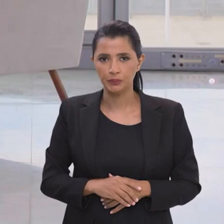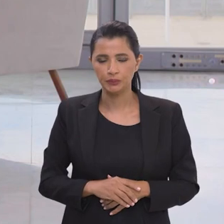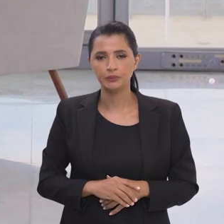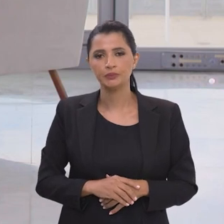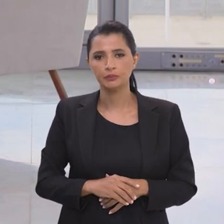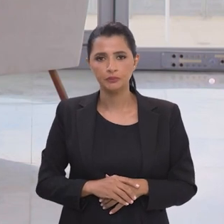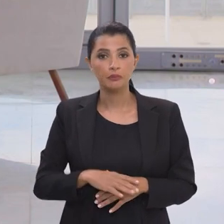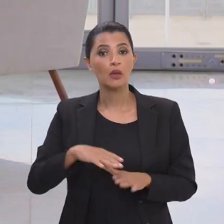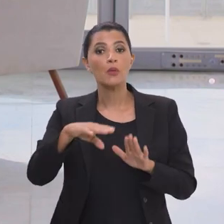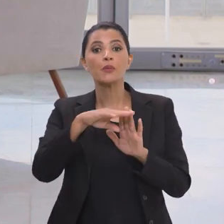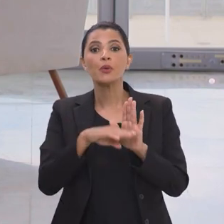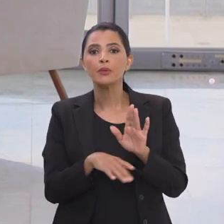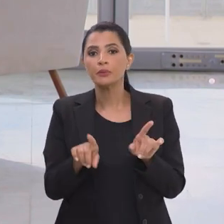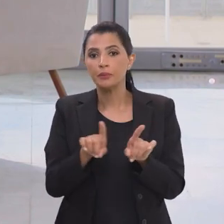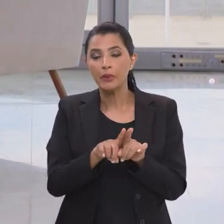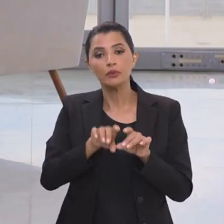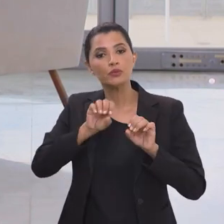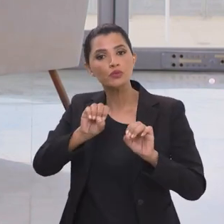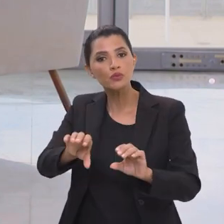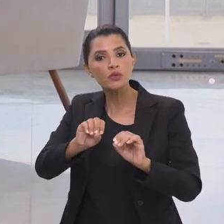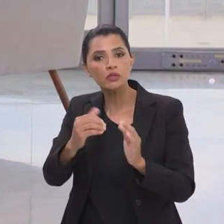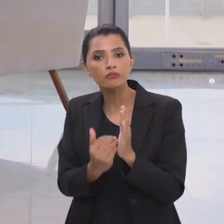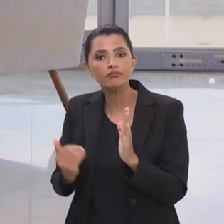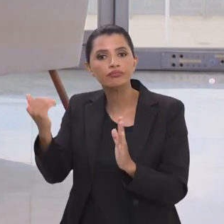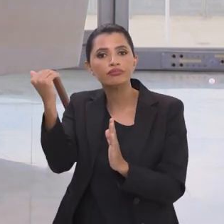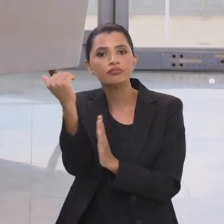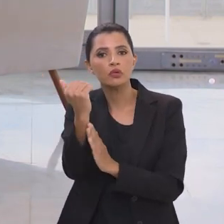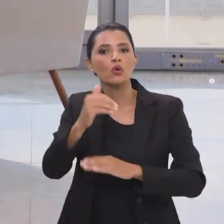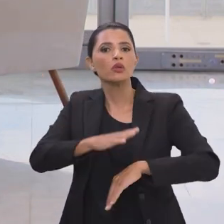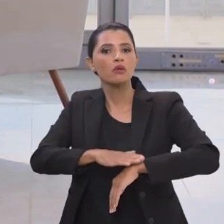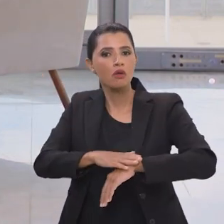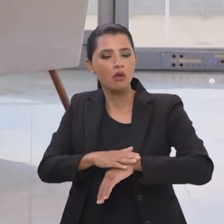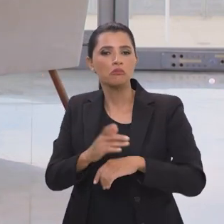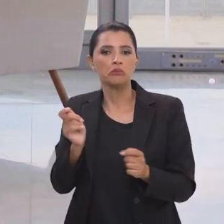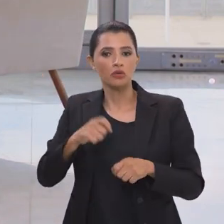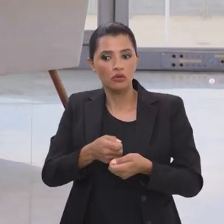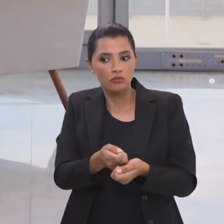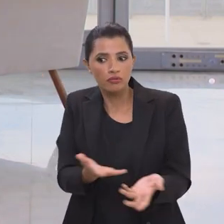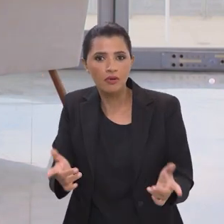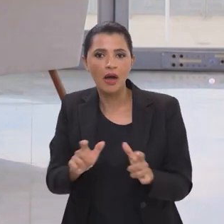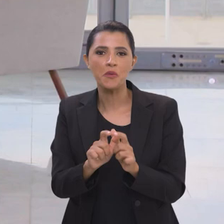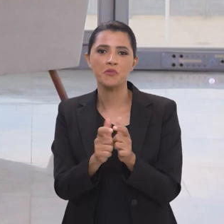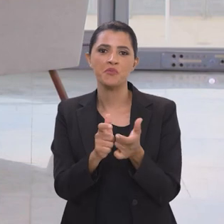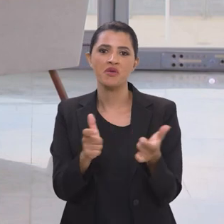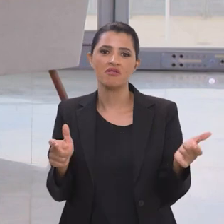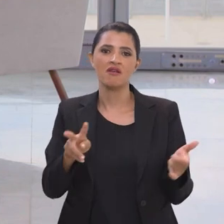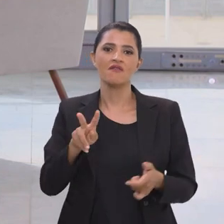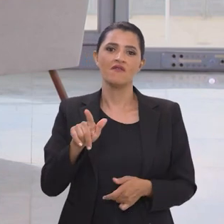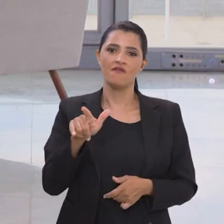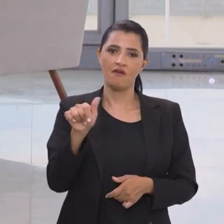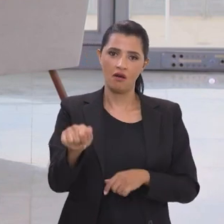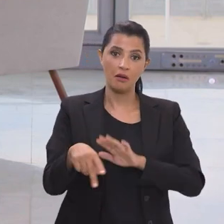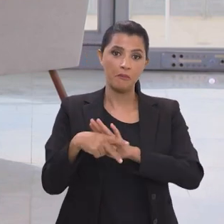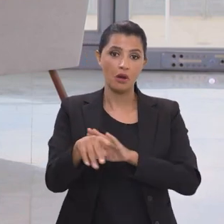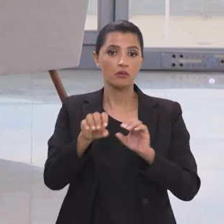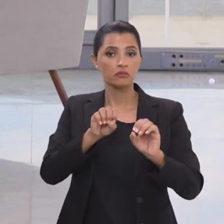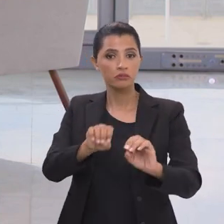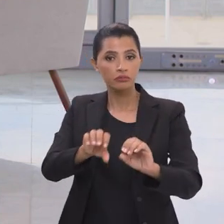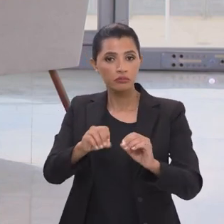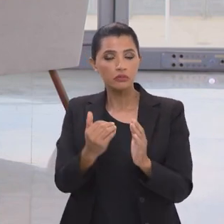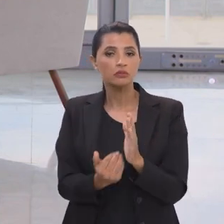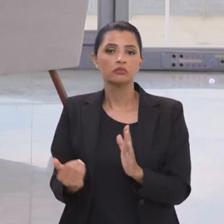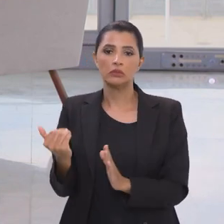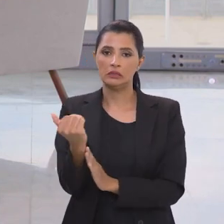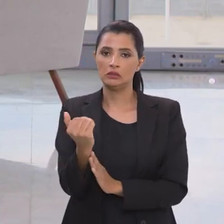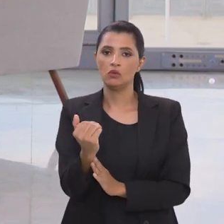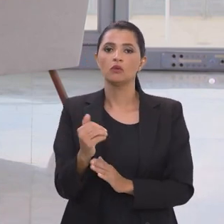programa do ensino integral que nós queremos ampliar e muito a oferta das vagas para o ensino integral,